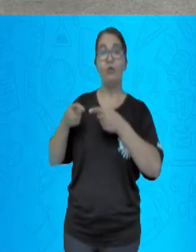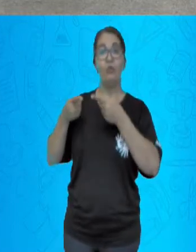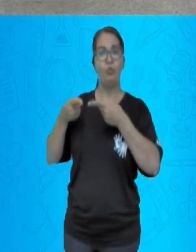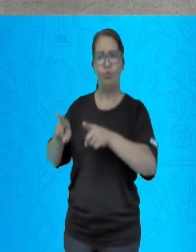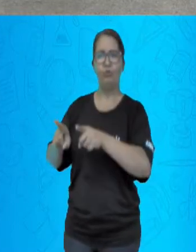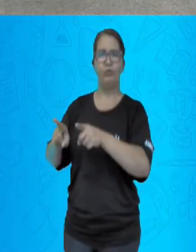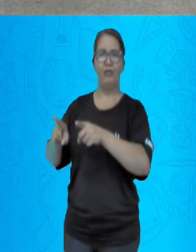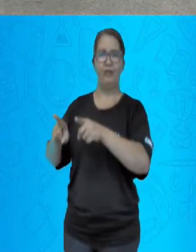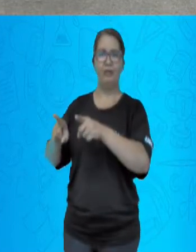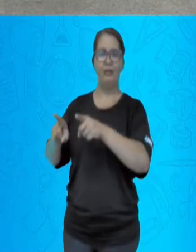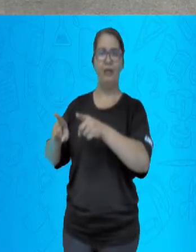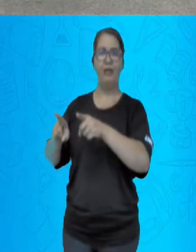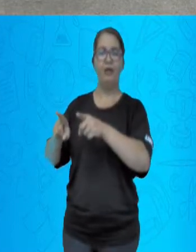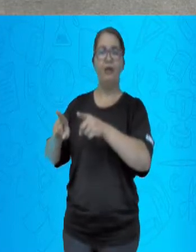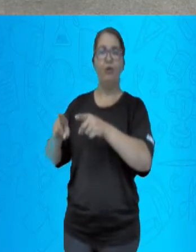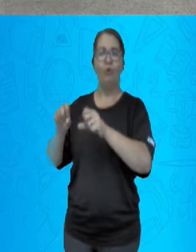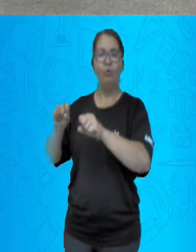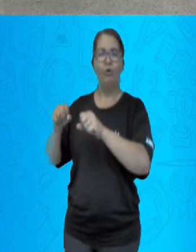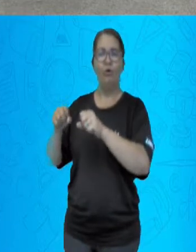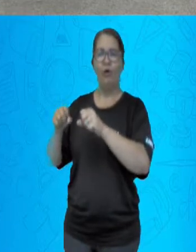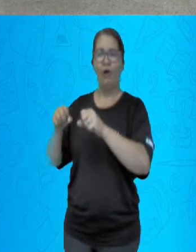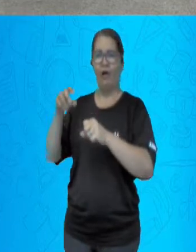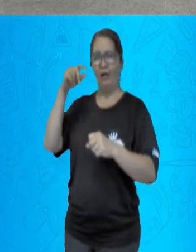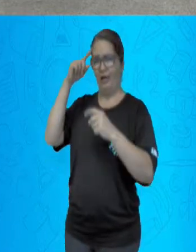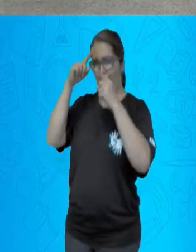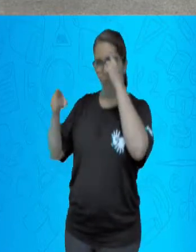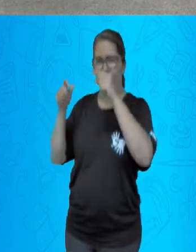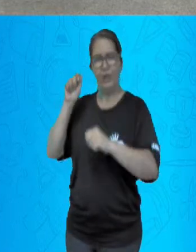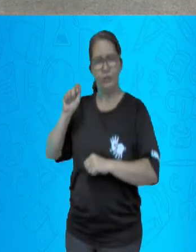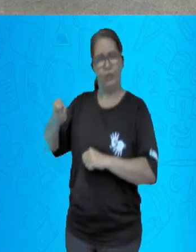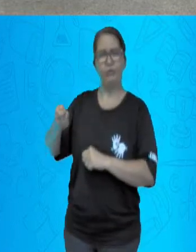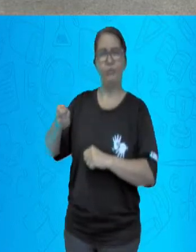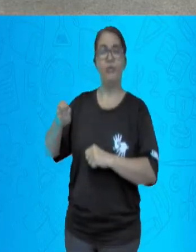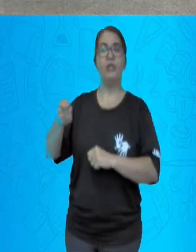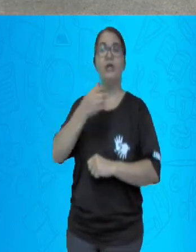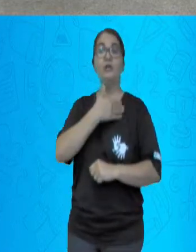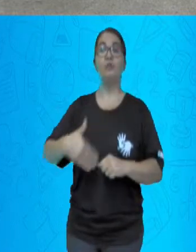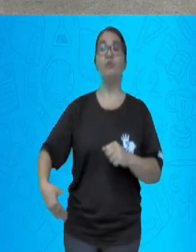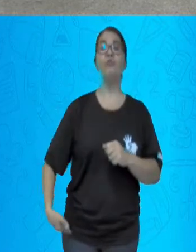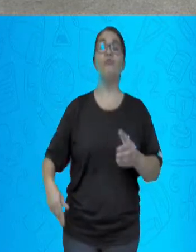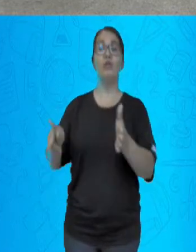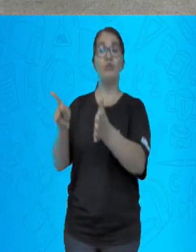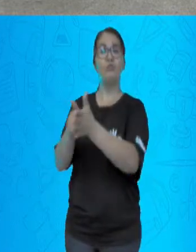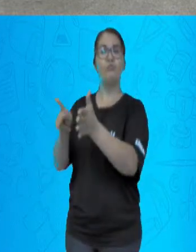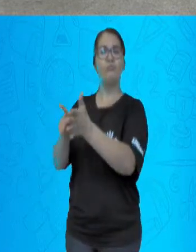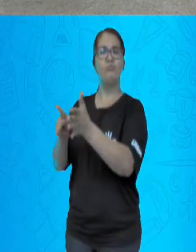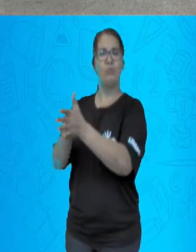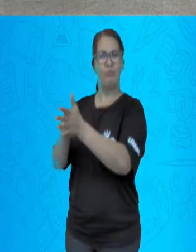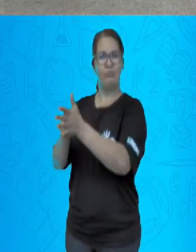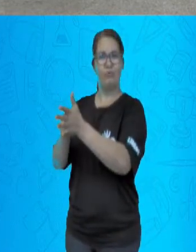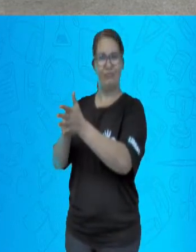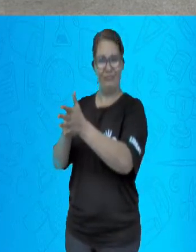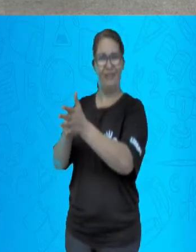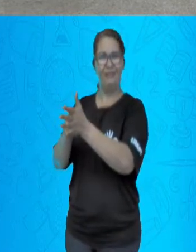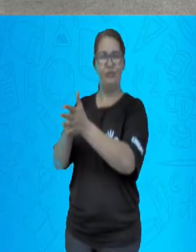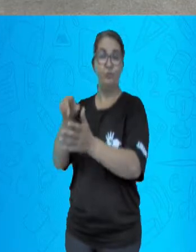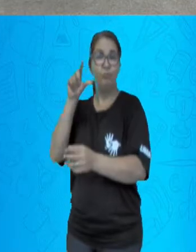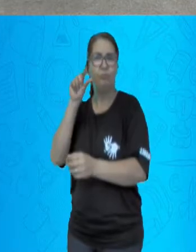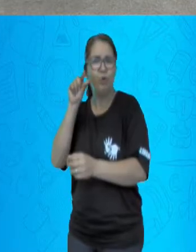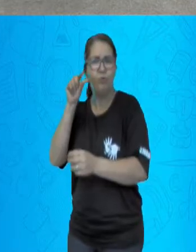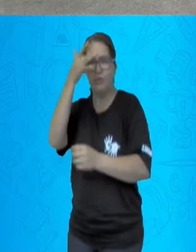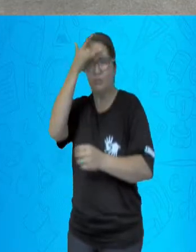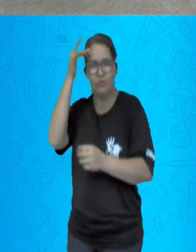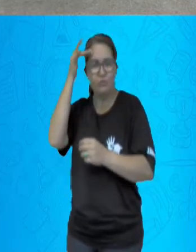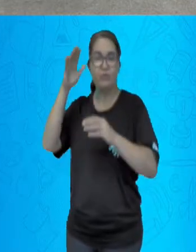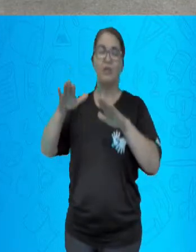converteram-se os estados de federação como autonomia para decisões. Decisões essas,